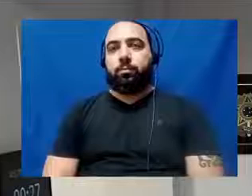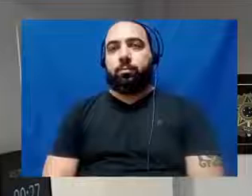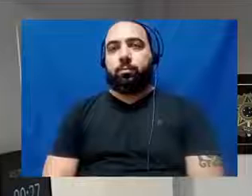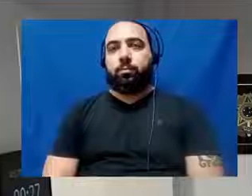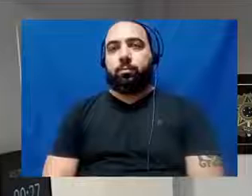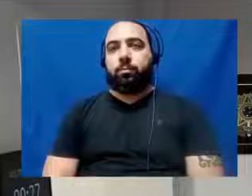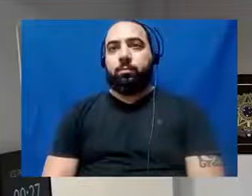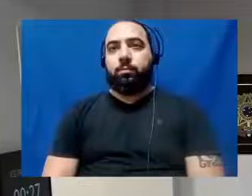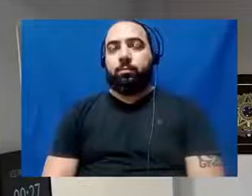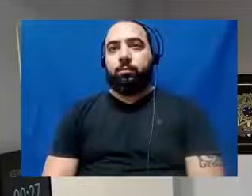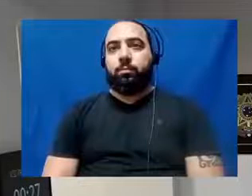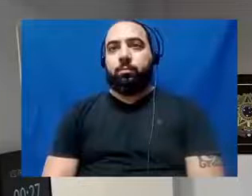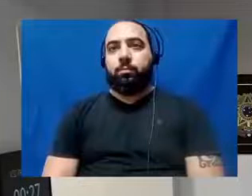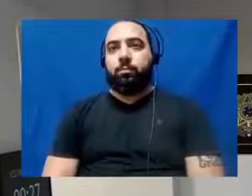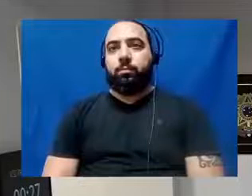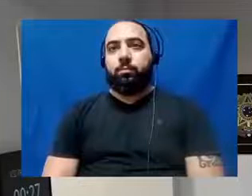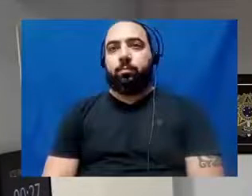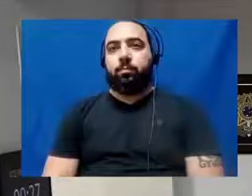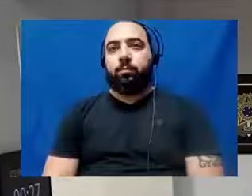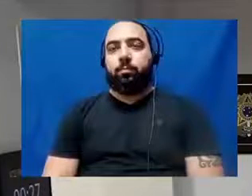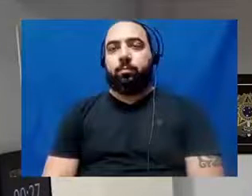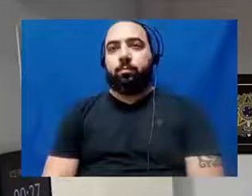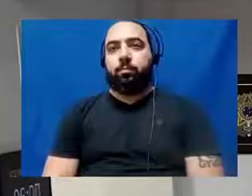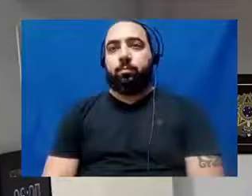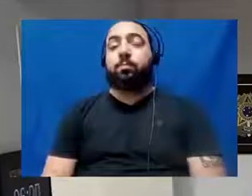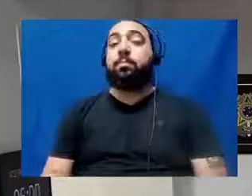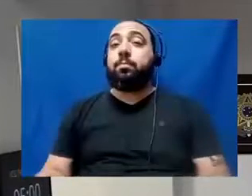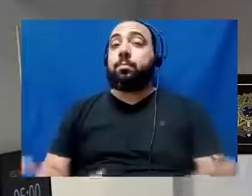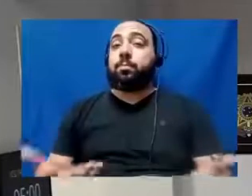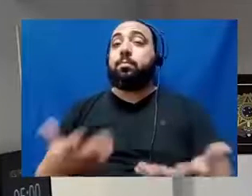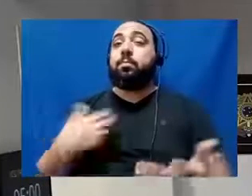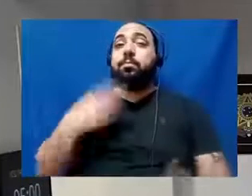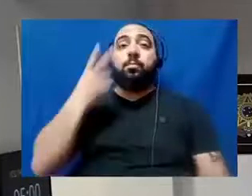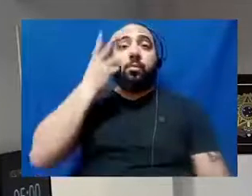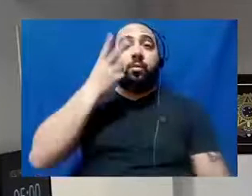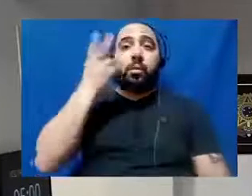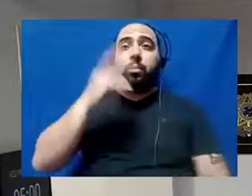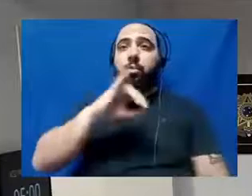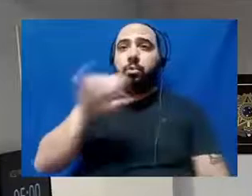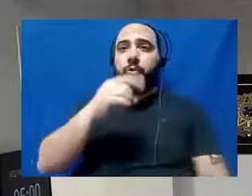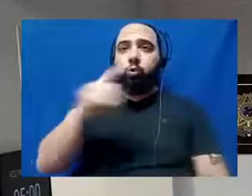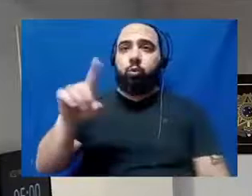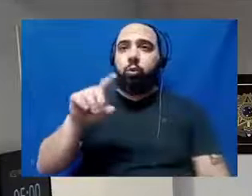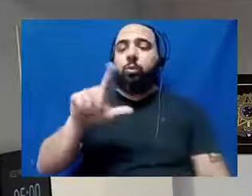Com a palavra agora o vereador João Luiz, do União Brasil.